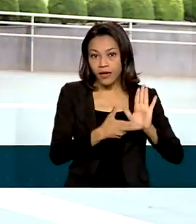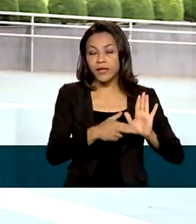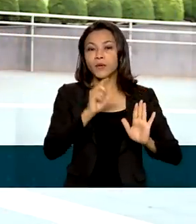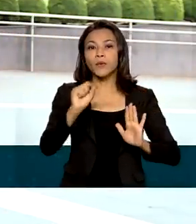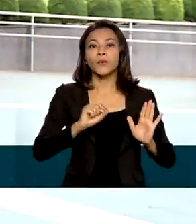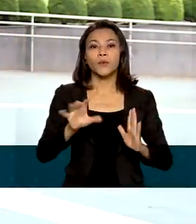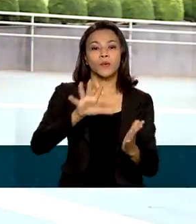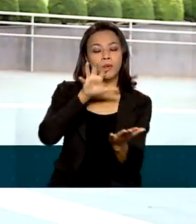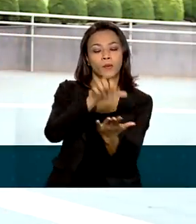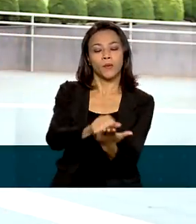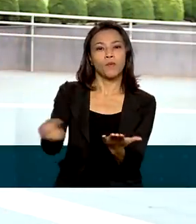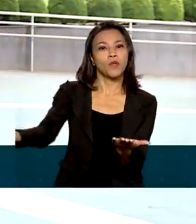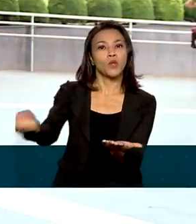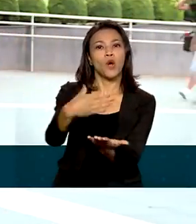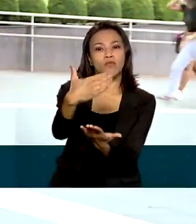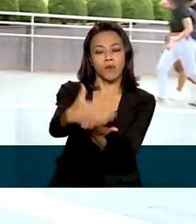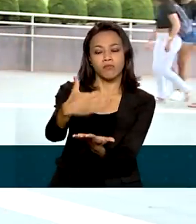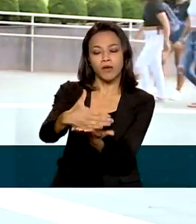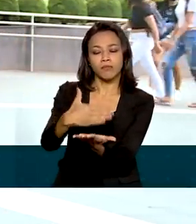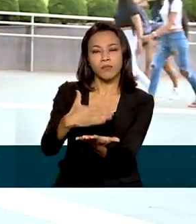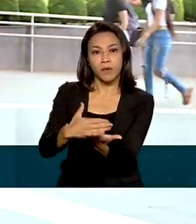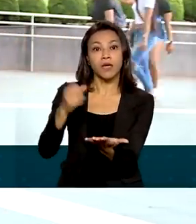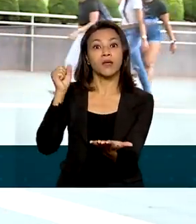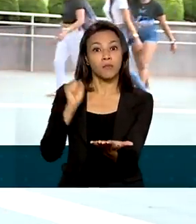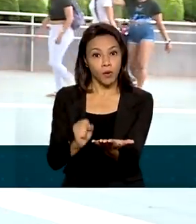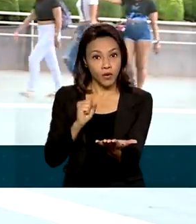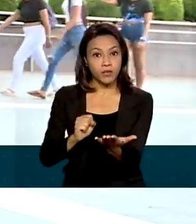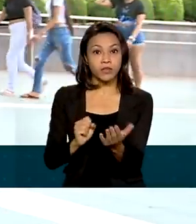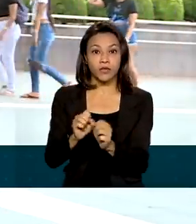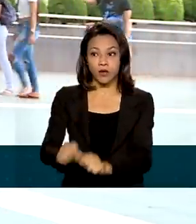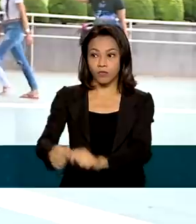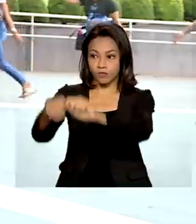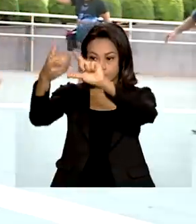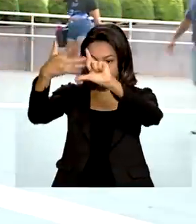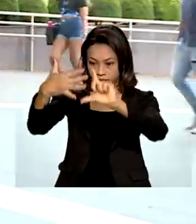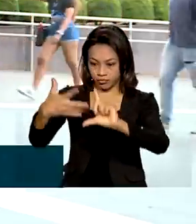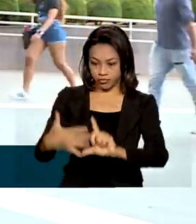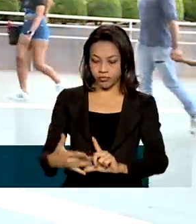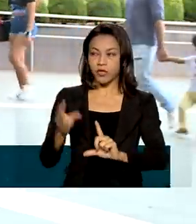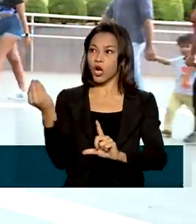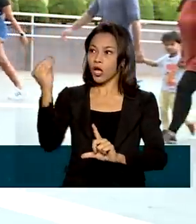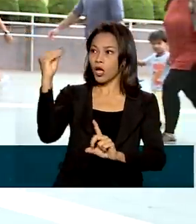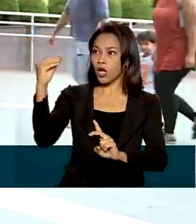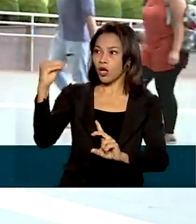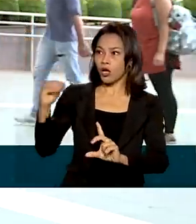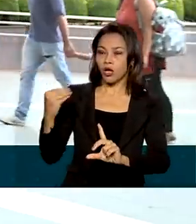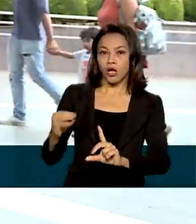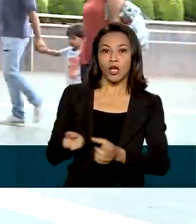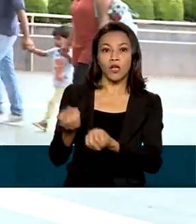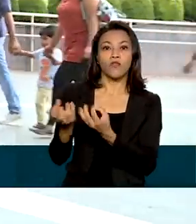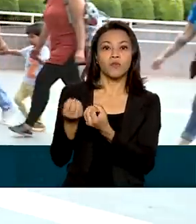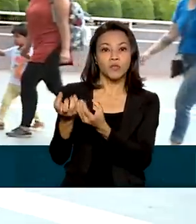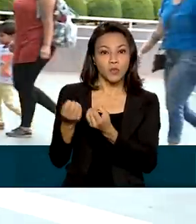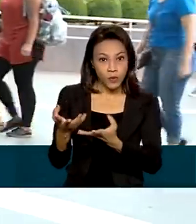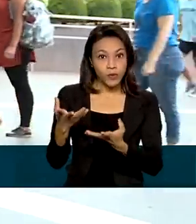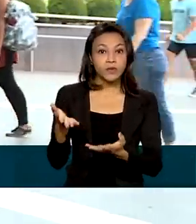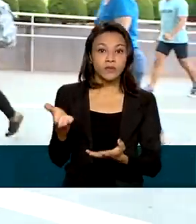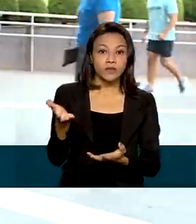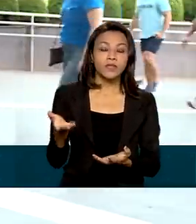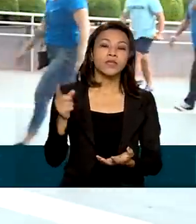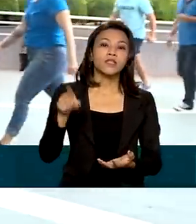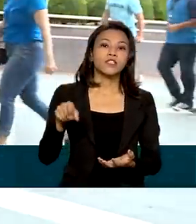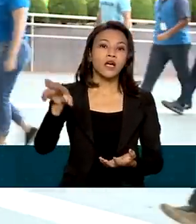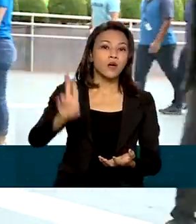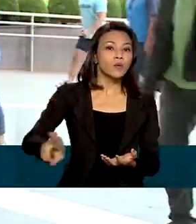de cadastro nacional, que poderá ser exclusivamente eletrônica. Além dos dados de registro, que já alimentam o sistema usado